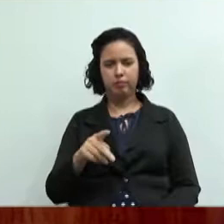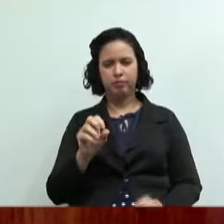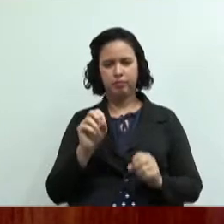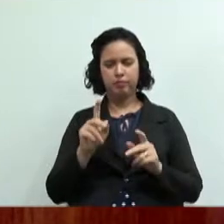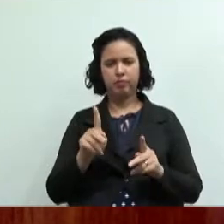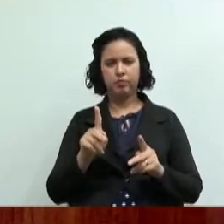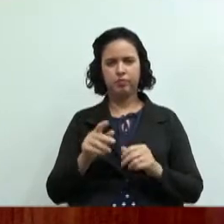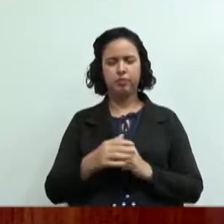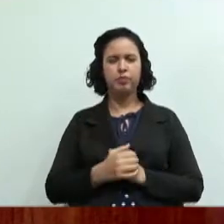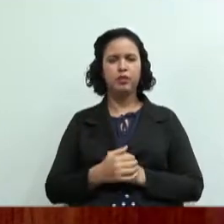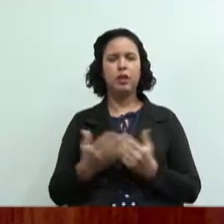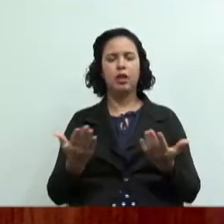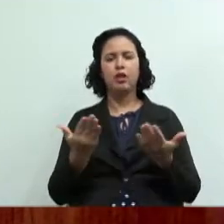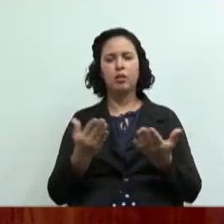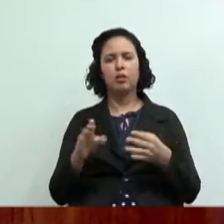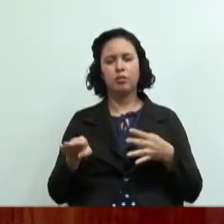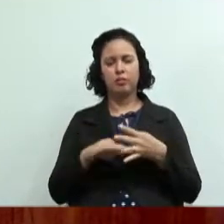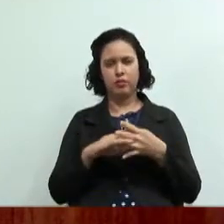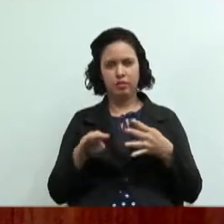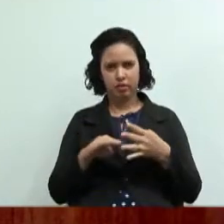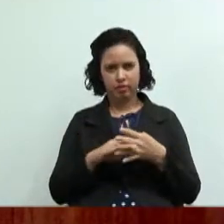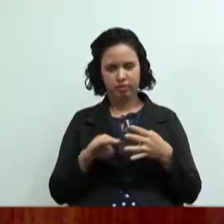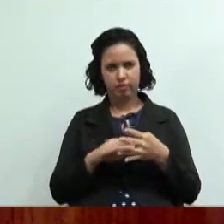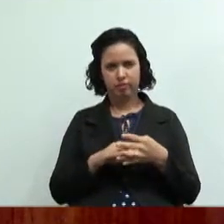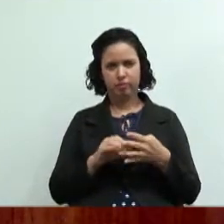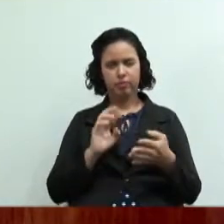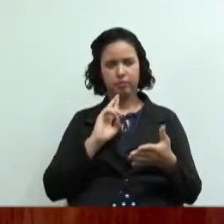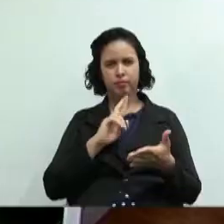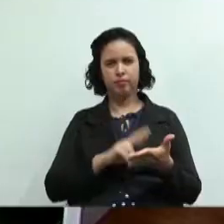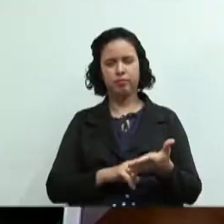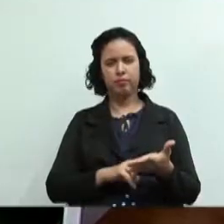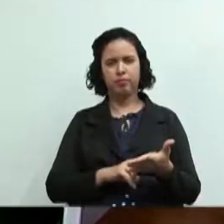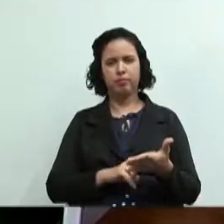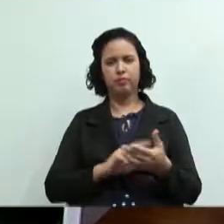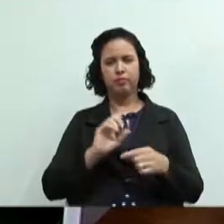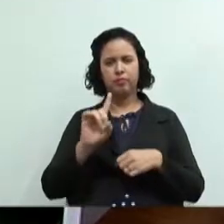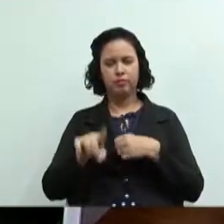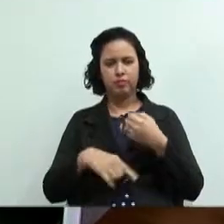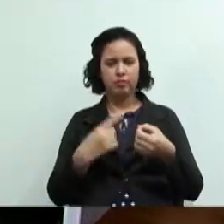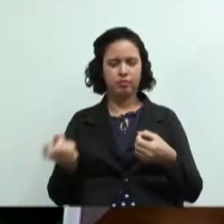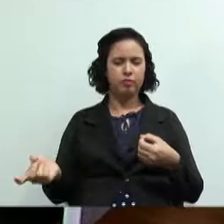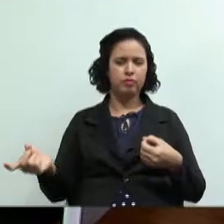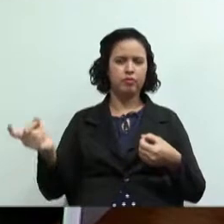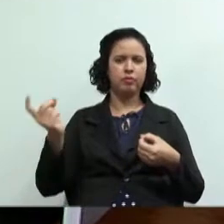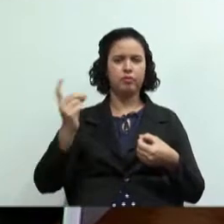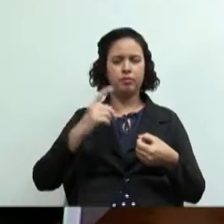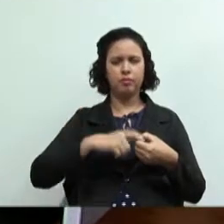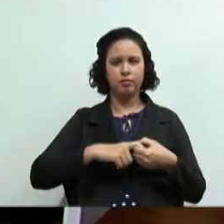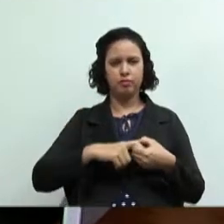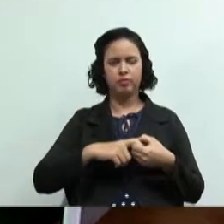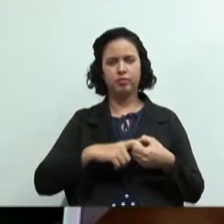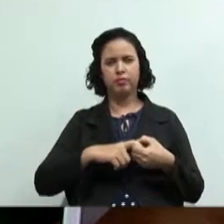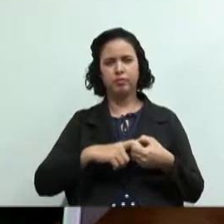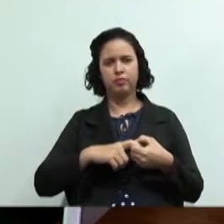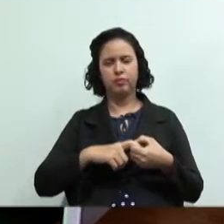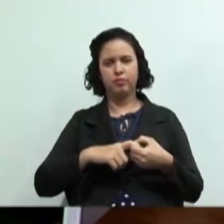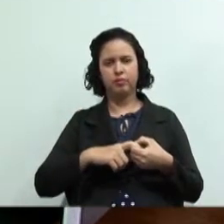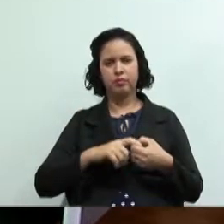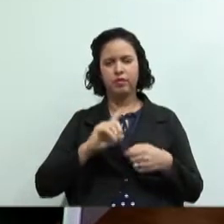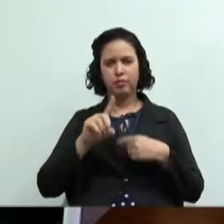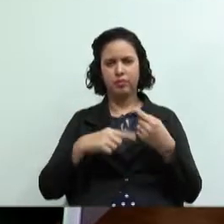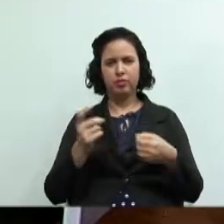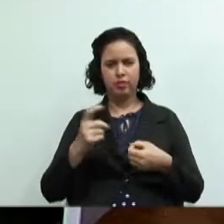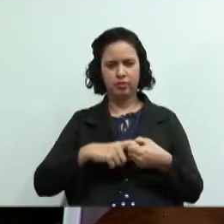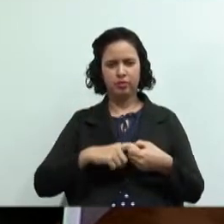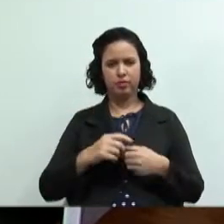tá legal aí agora vocês fiquem então com a atividade de sala sobre a aula de hoje e a gente se vê daqui a